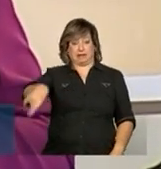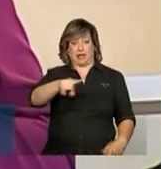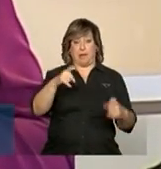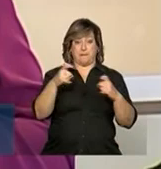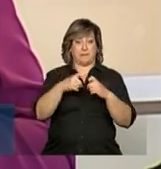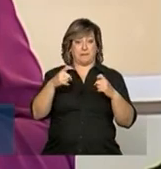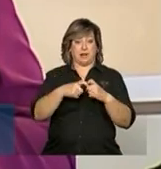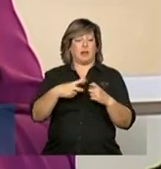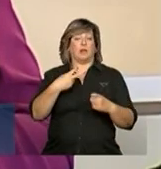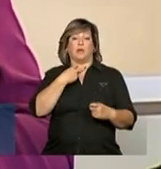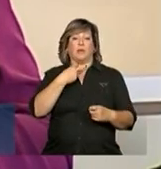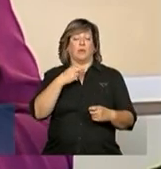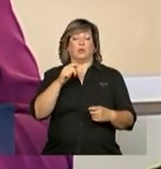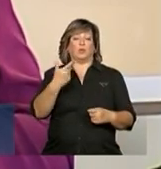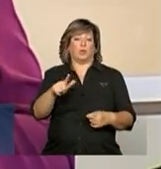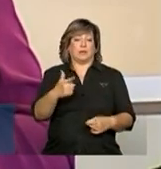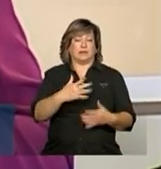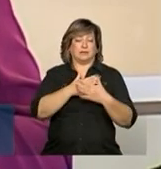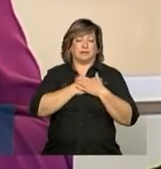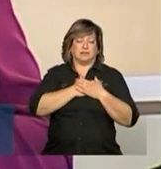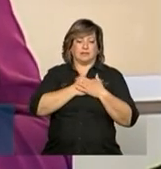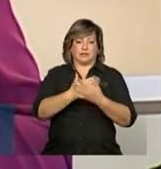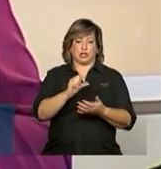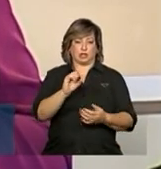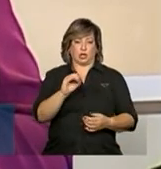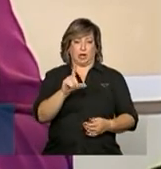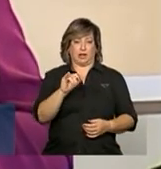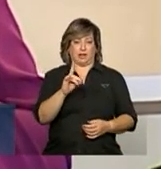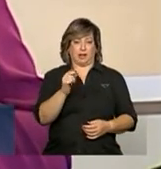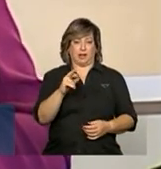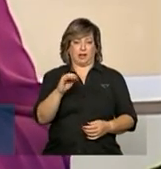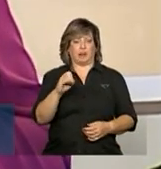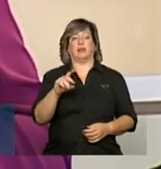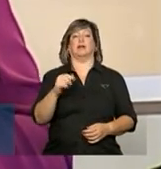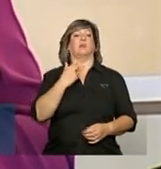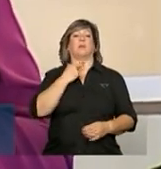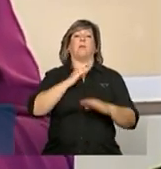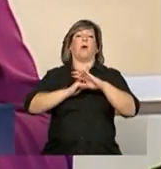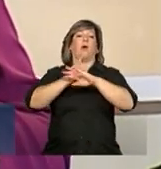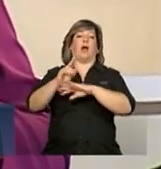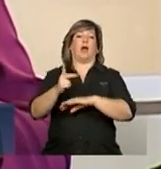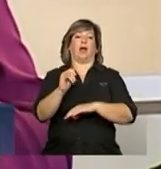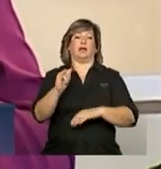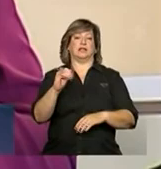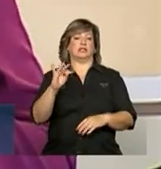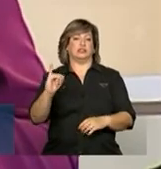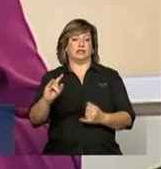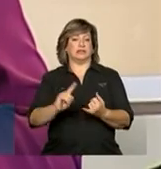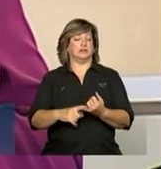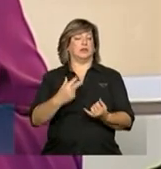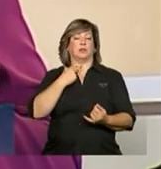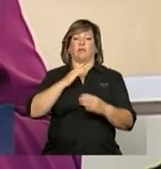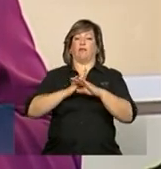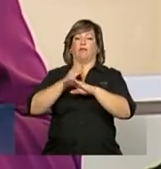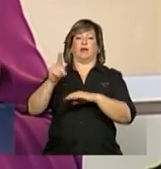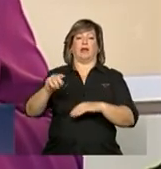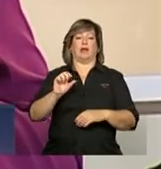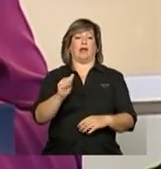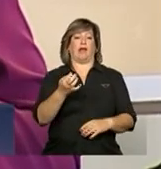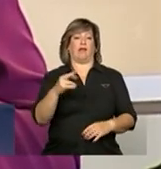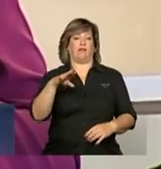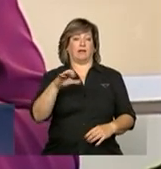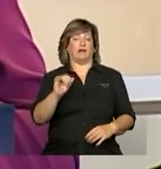em Haiti, não puderam estar em África. Nossos médicos trabalham sobre o princípio da solidariedade,